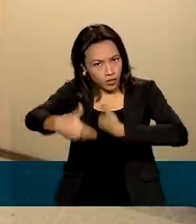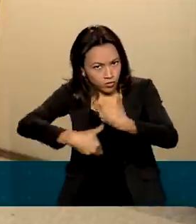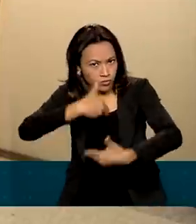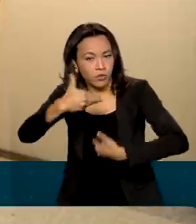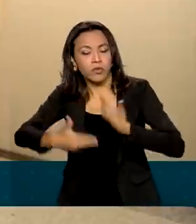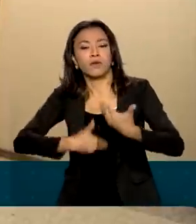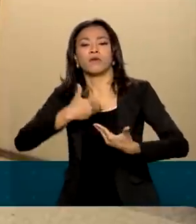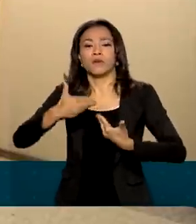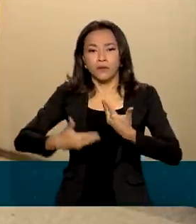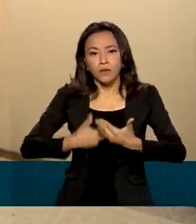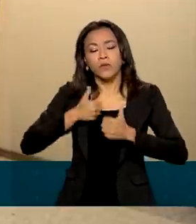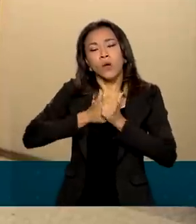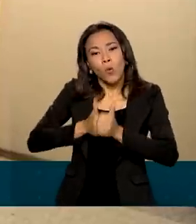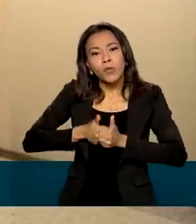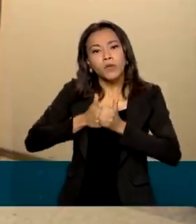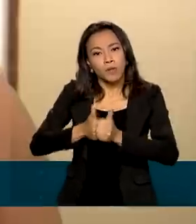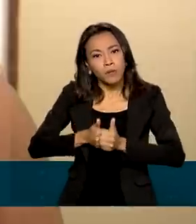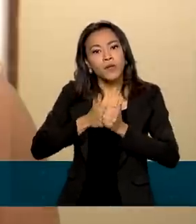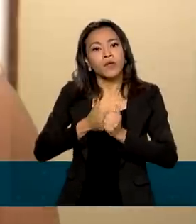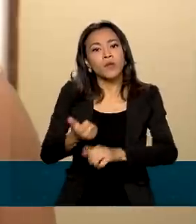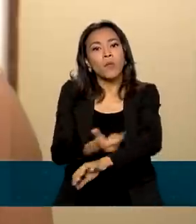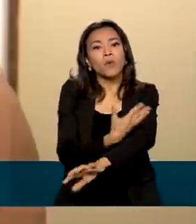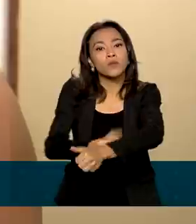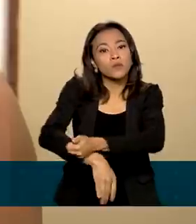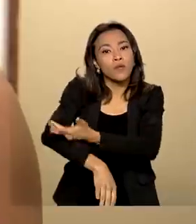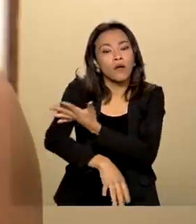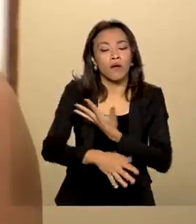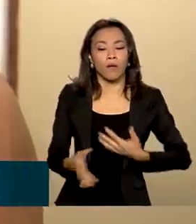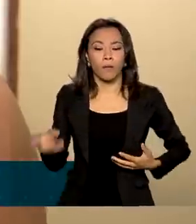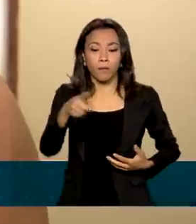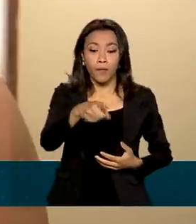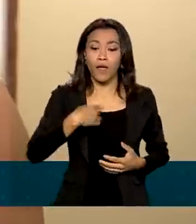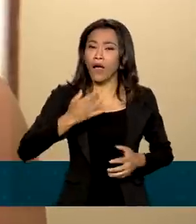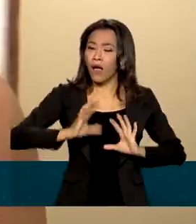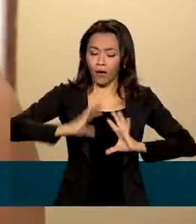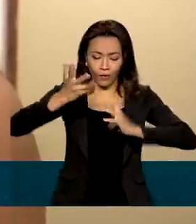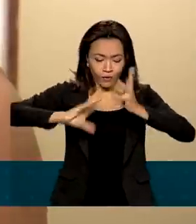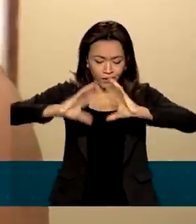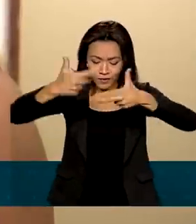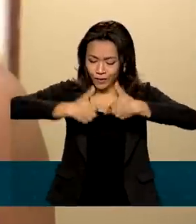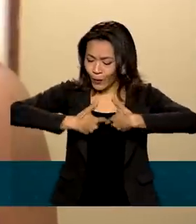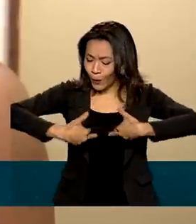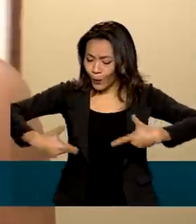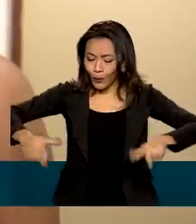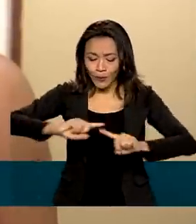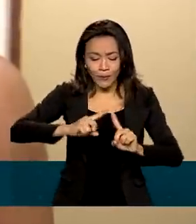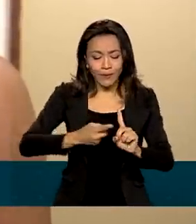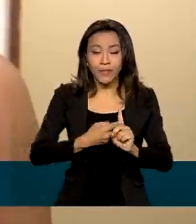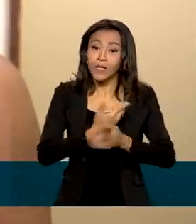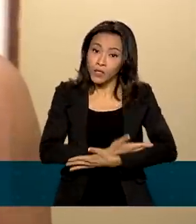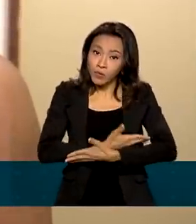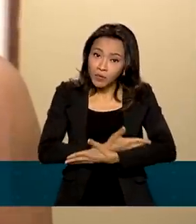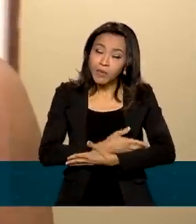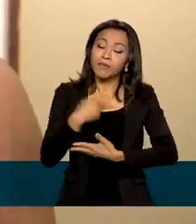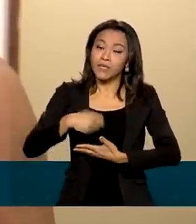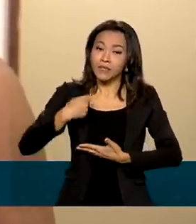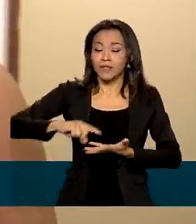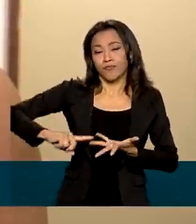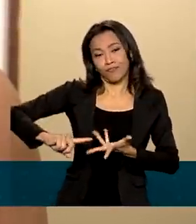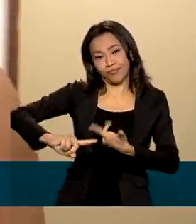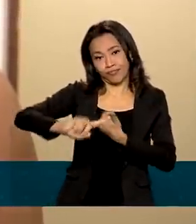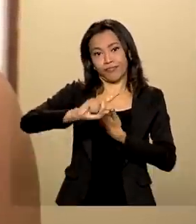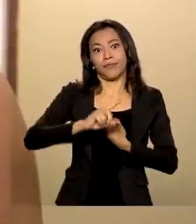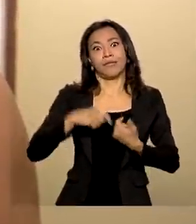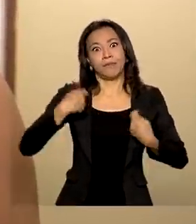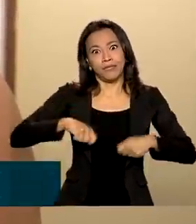recebe acompanhamento emocional. Querendo ou não, muitas coisas durante a gestação e o neném precisa de muita coisa também e